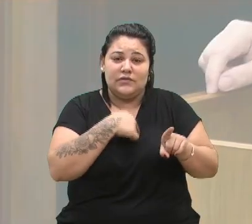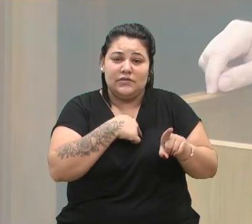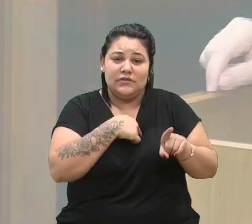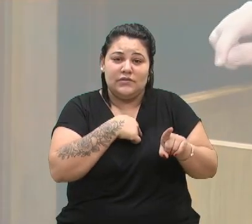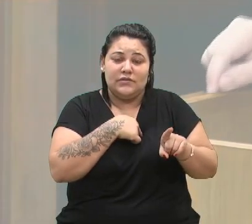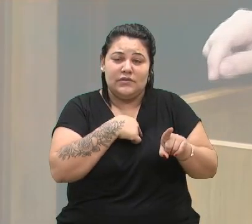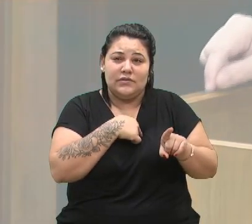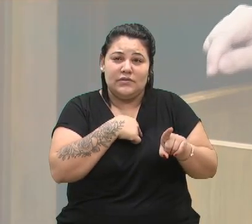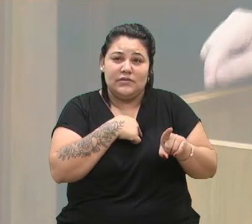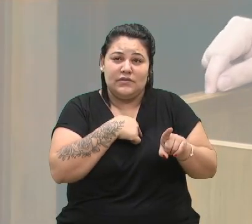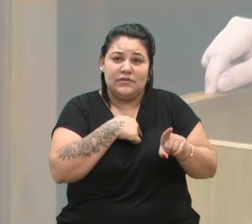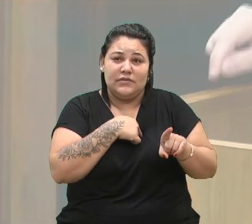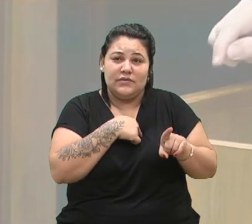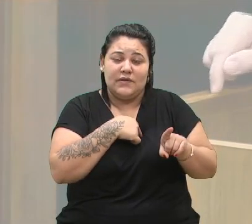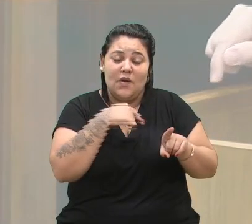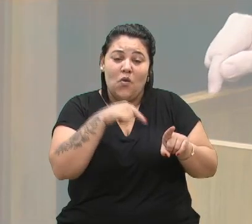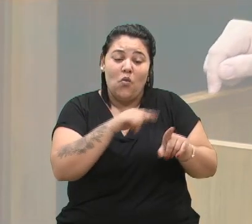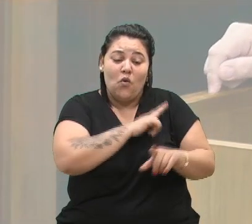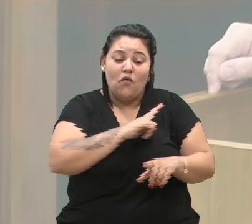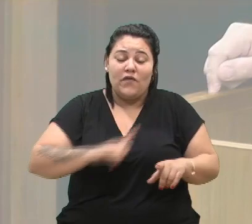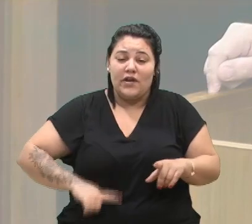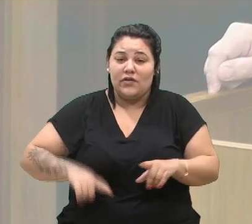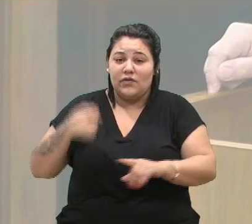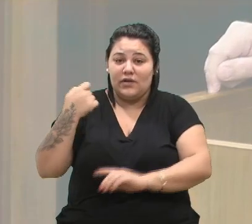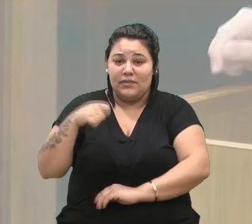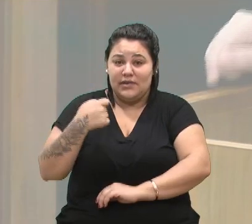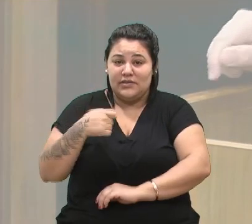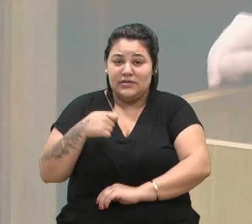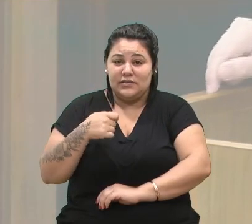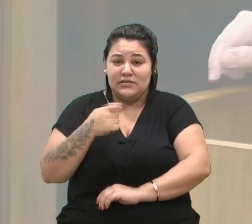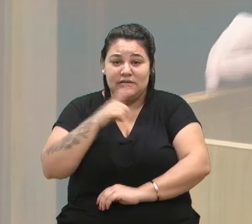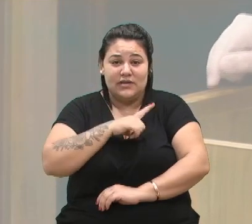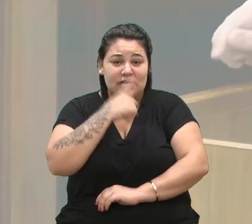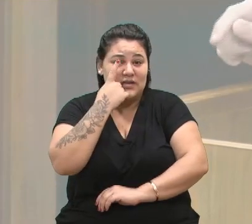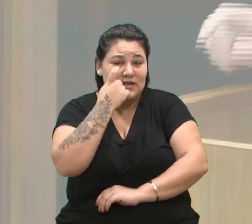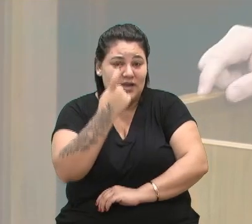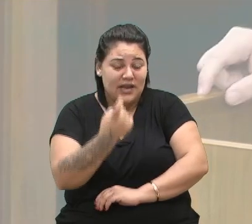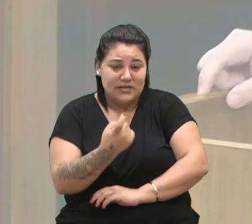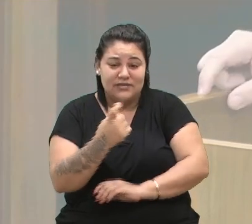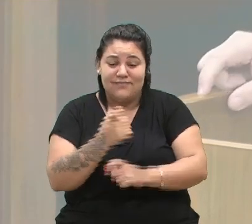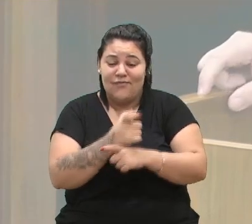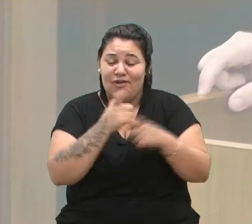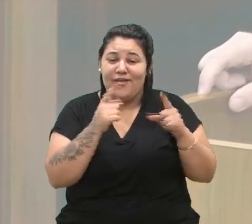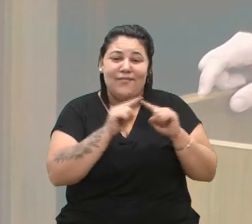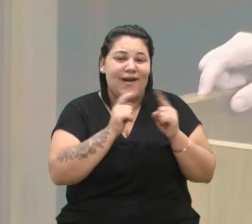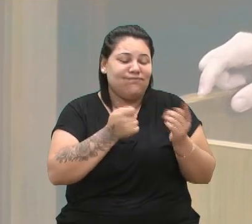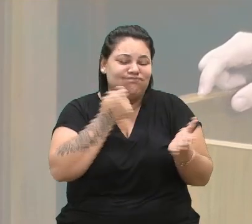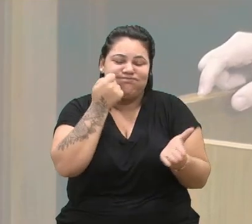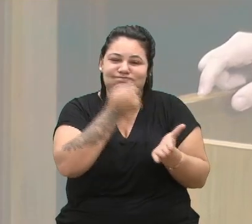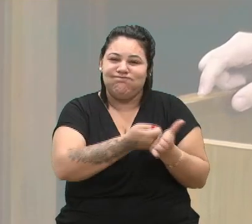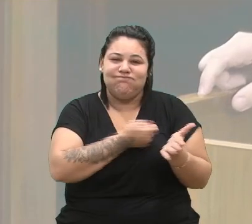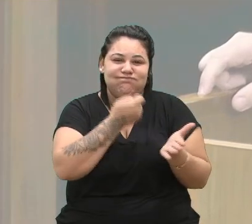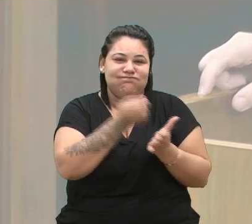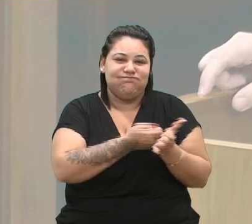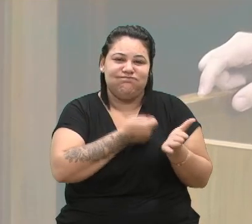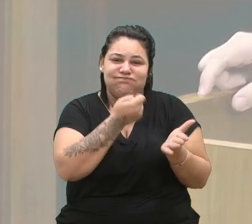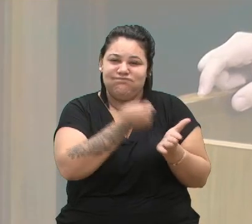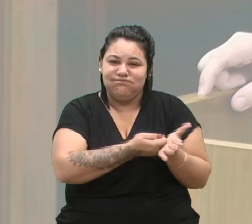promete ser voltado para os interesses da maioria, mas a batalha parece longe de seu término.